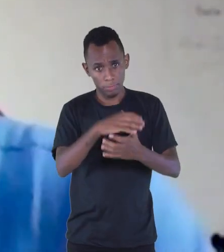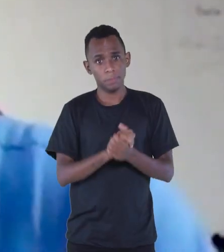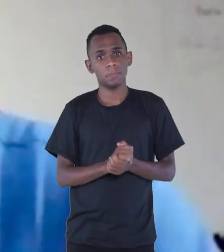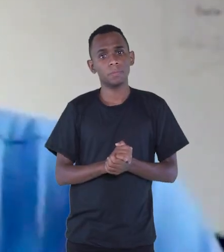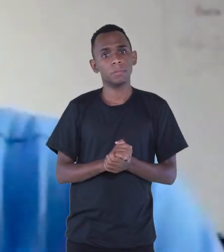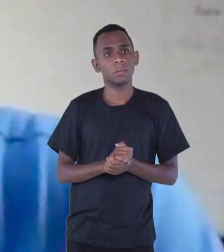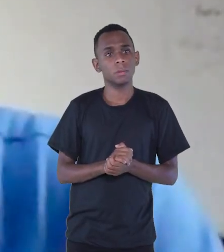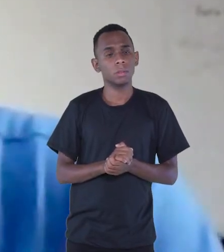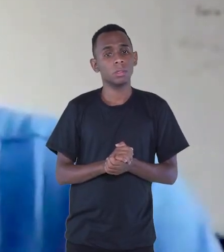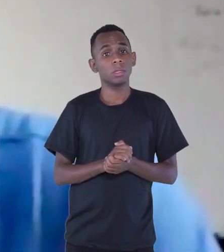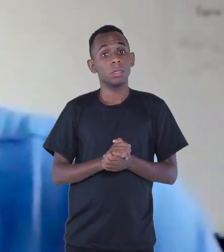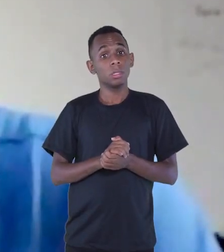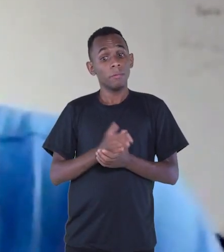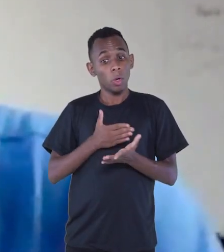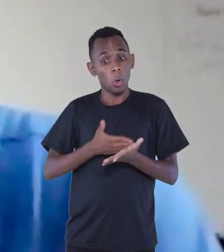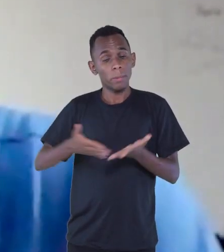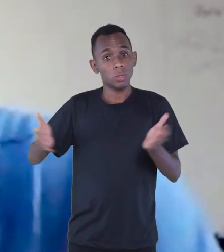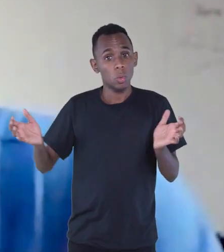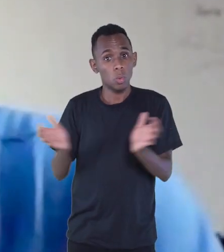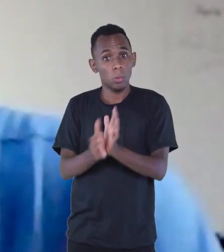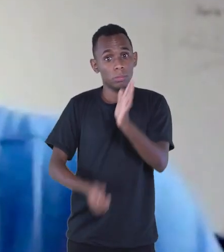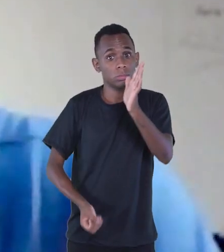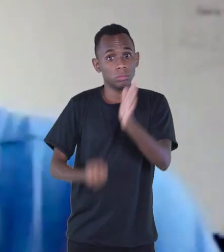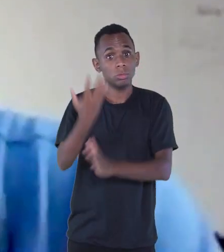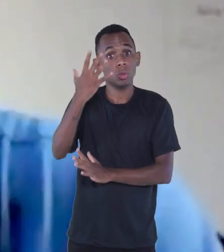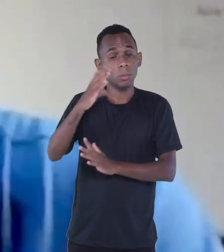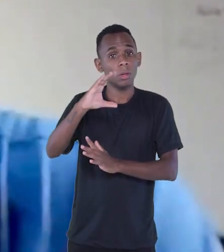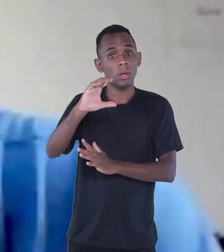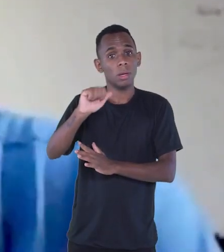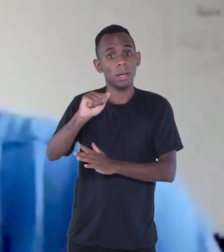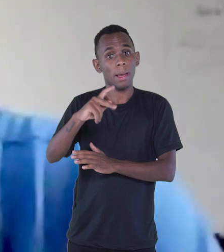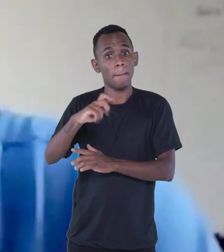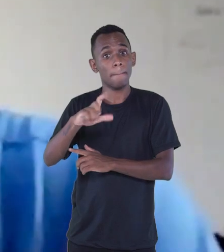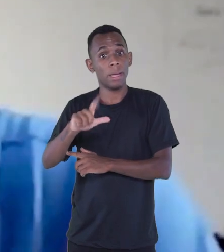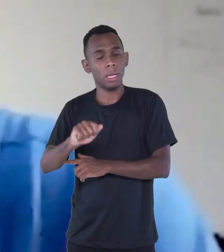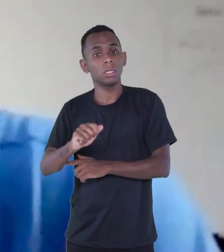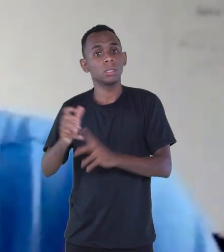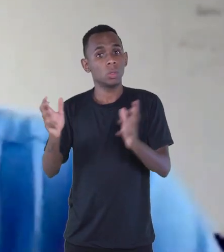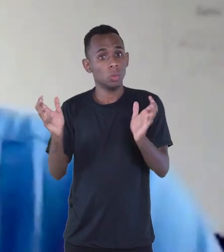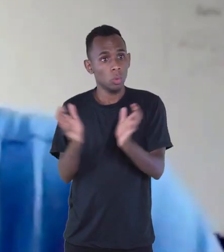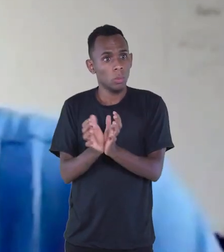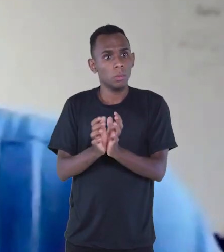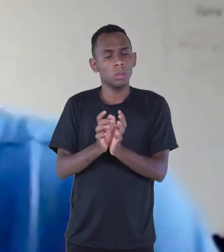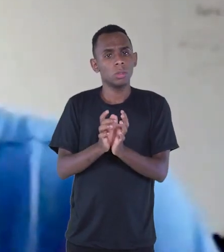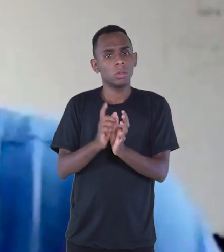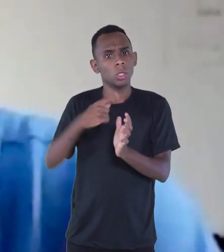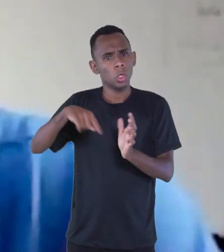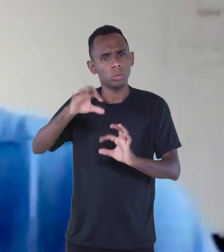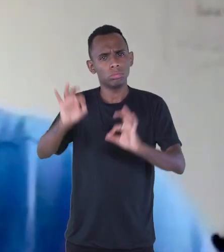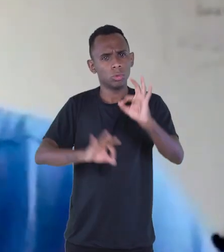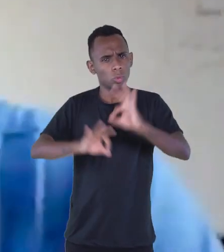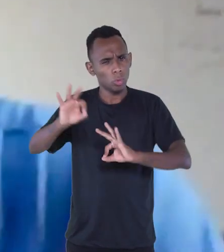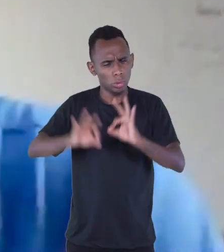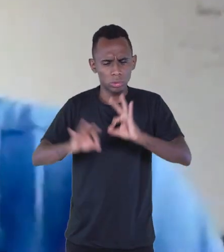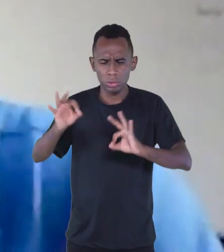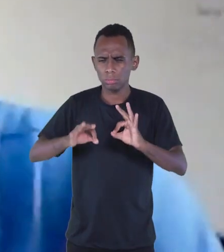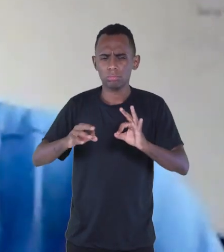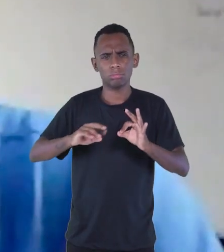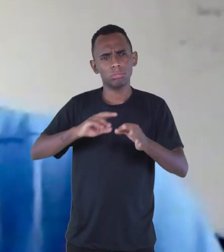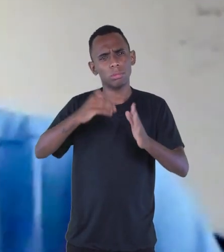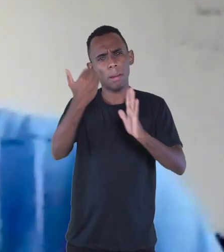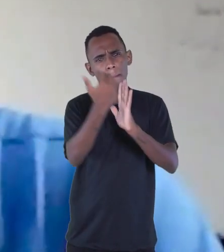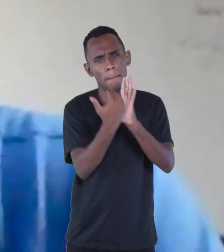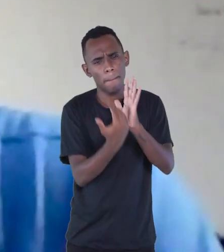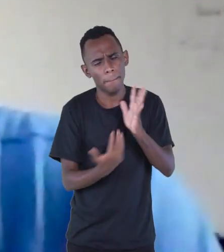ali vai nascer um grupo de teatro, que é o Capela, Grupo Capela. E nós fizemos montagens muito bacanas, muito importantes